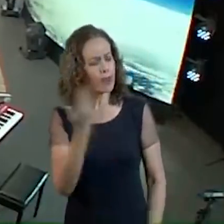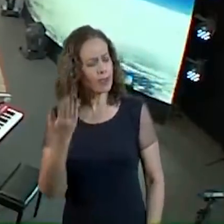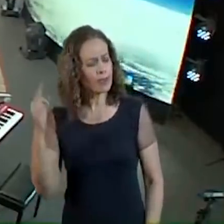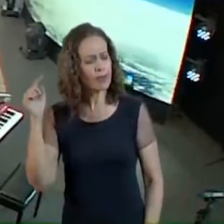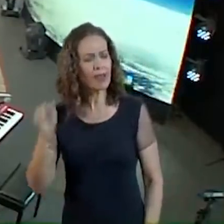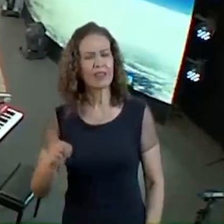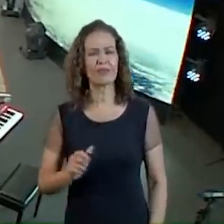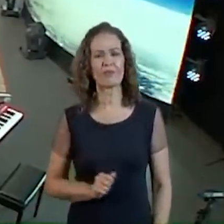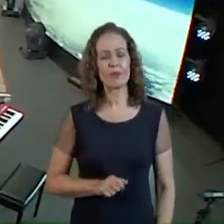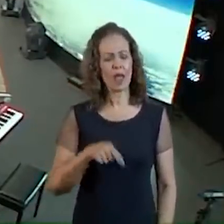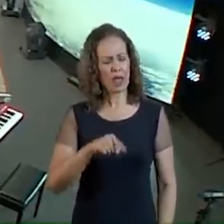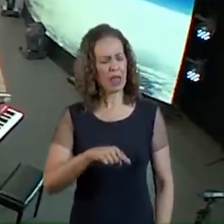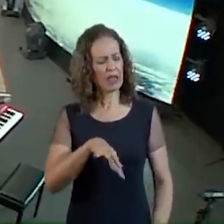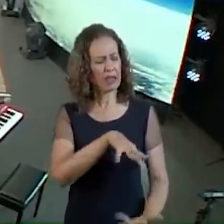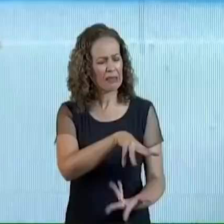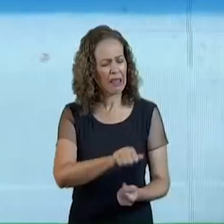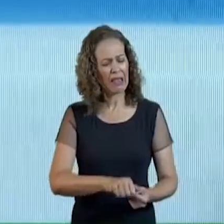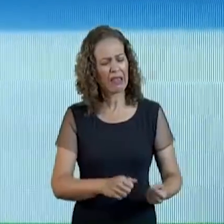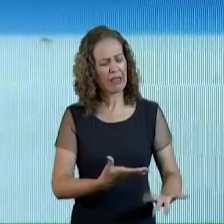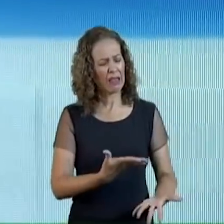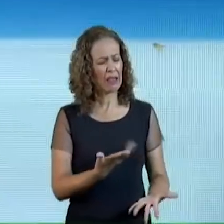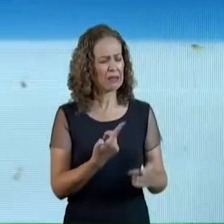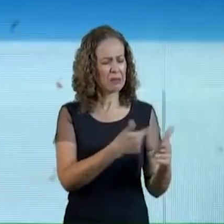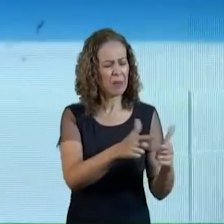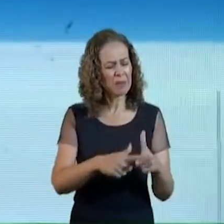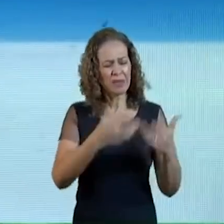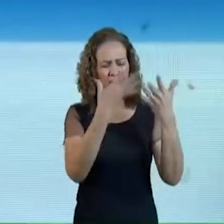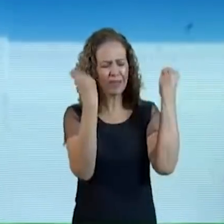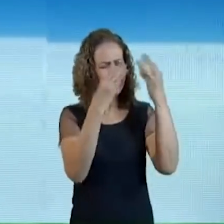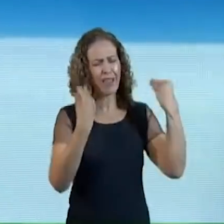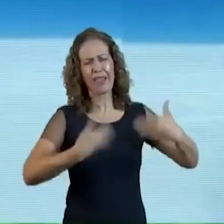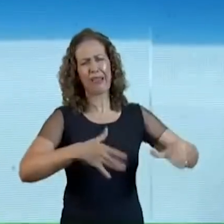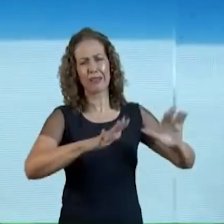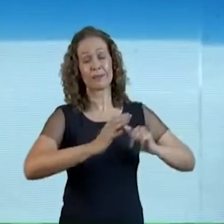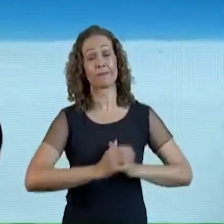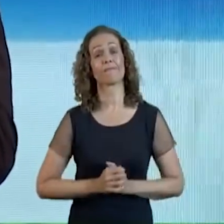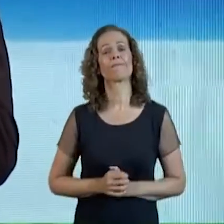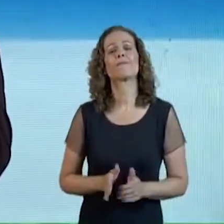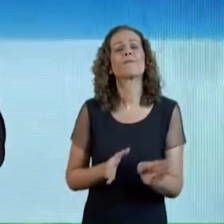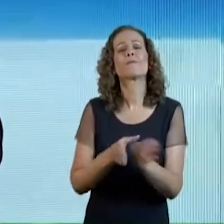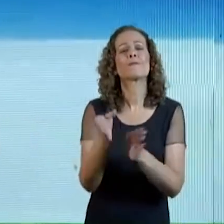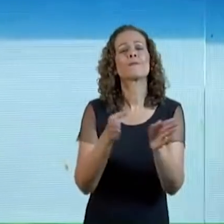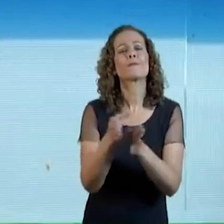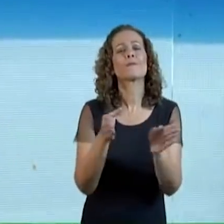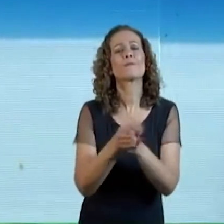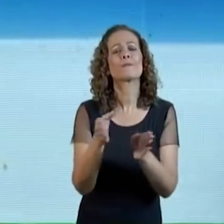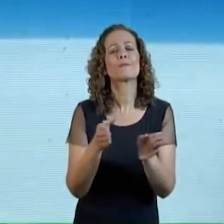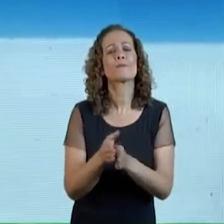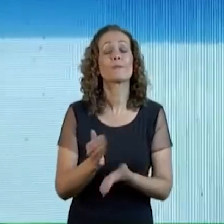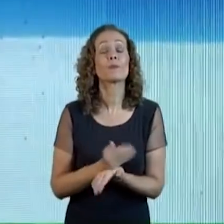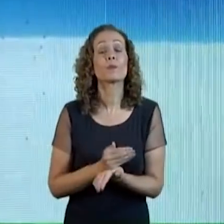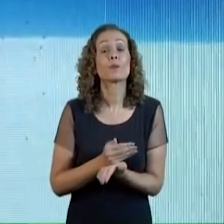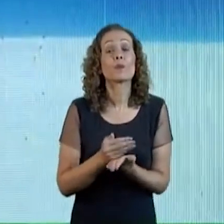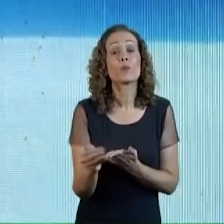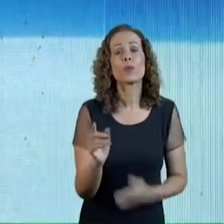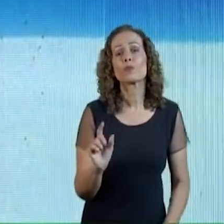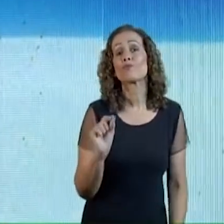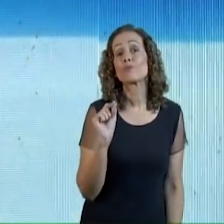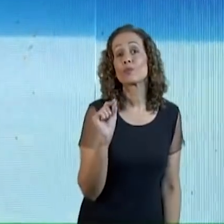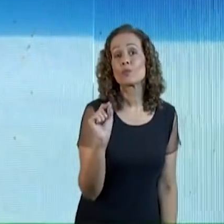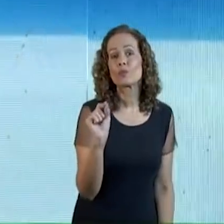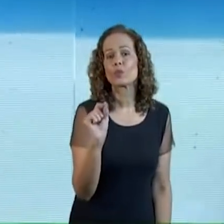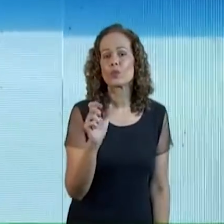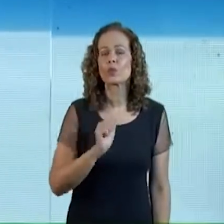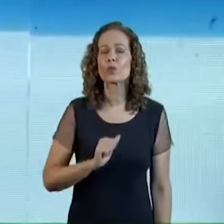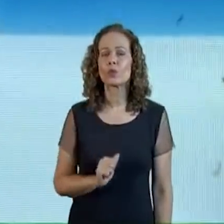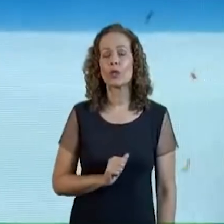um pouco As trivialidades Esquece um pouco Posso dar um conselho Pra você? Comece a terminar os dias Sem tendo cumprido A sua tarefa